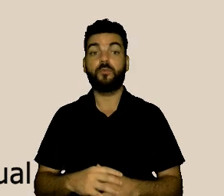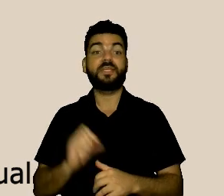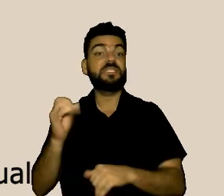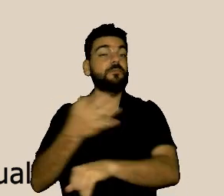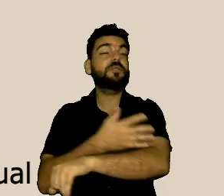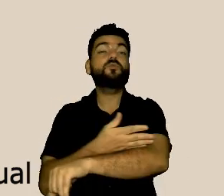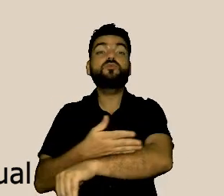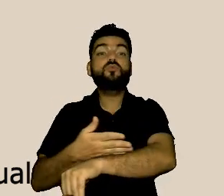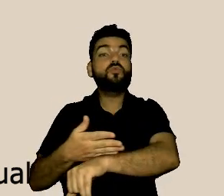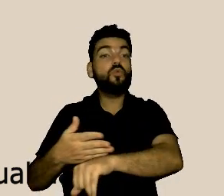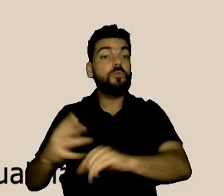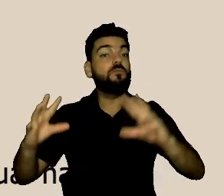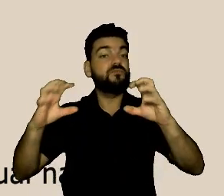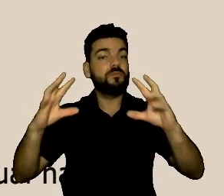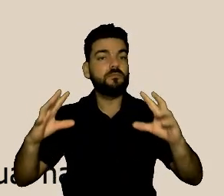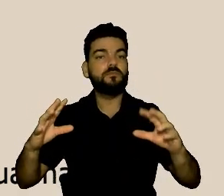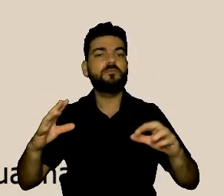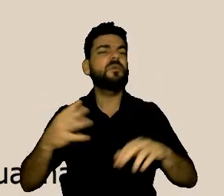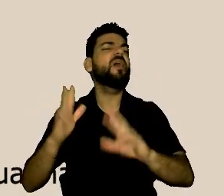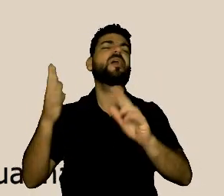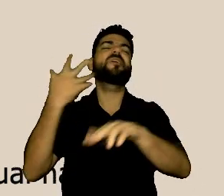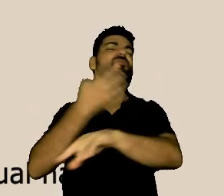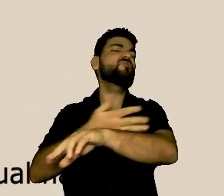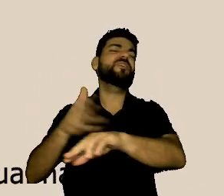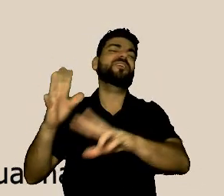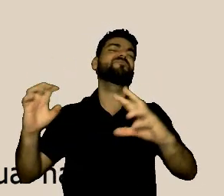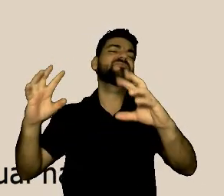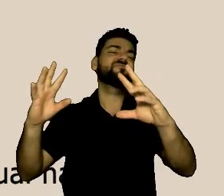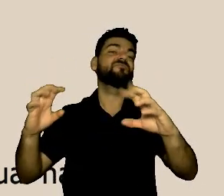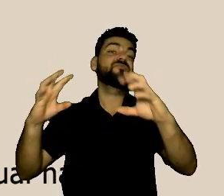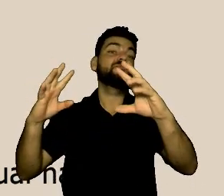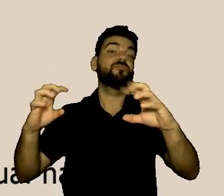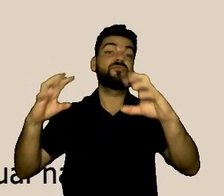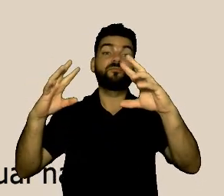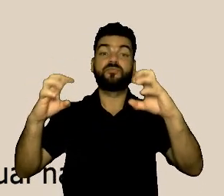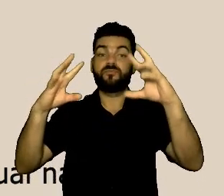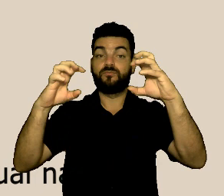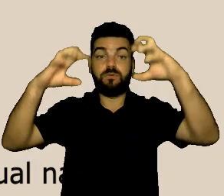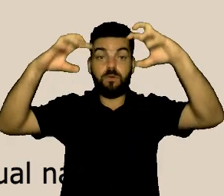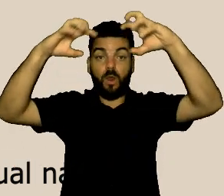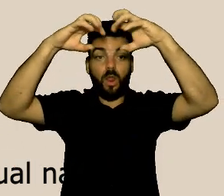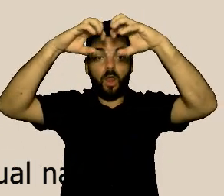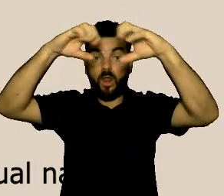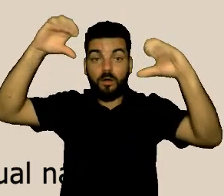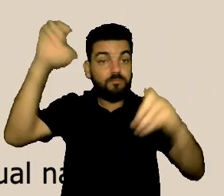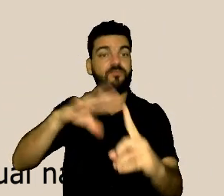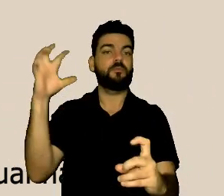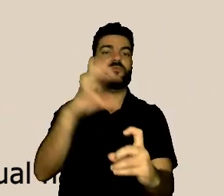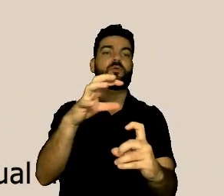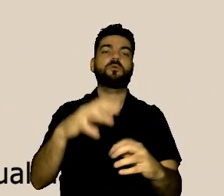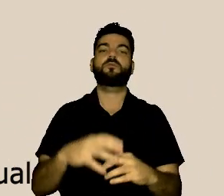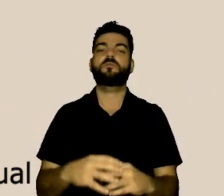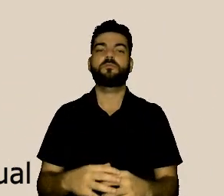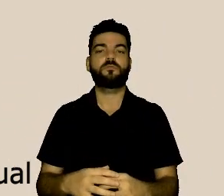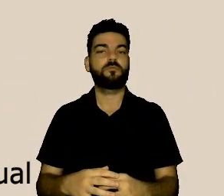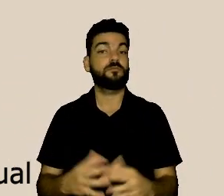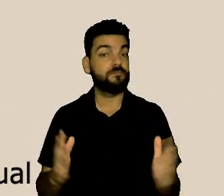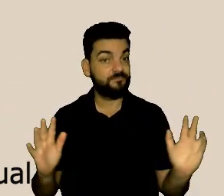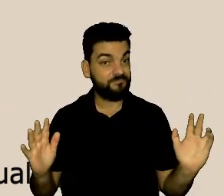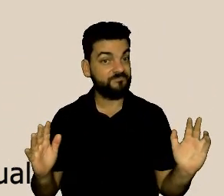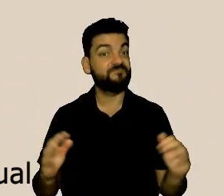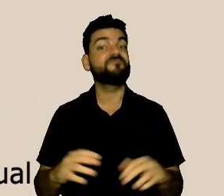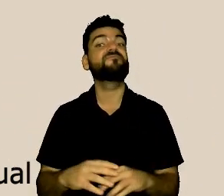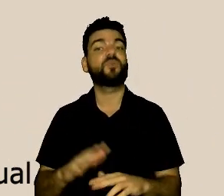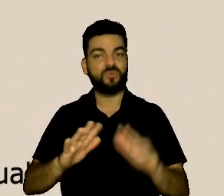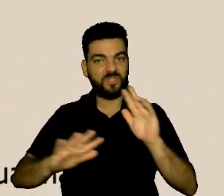na área feminina, interrupção masculina da mulher, para que ela fosse intimidada numa reunião,